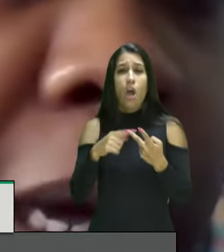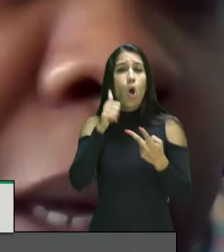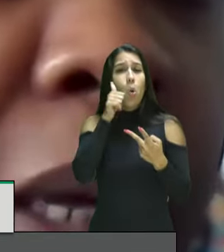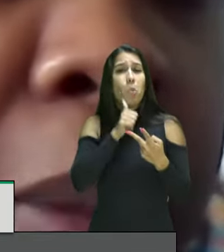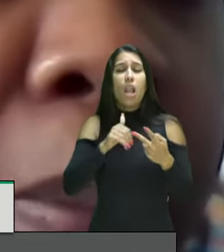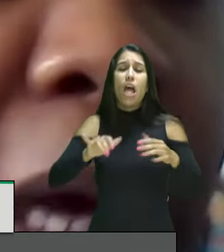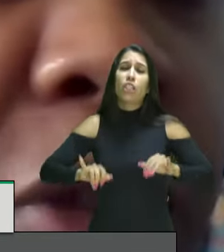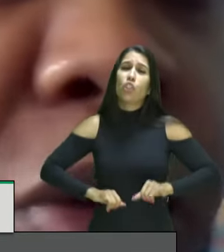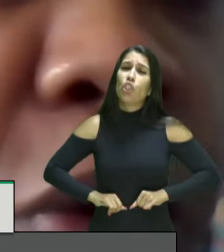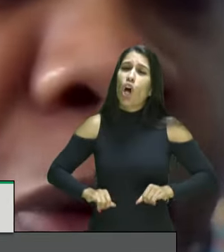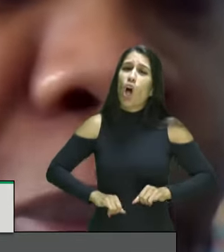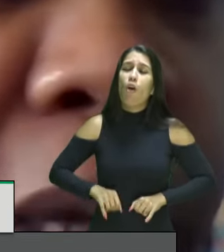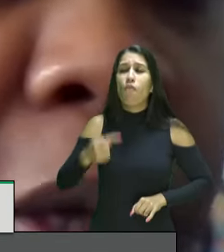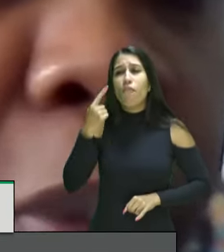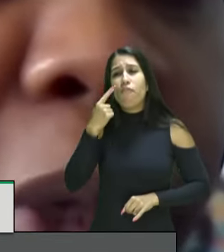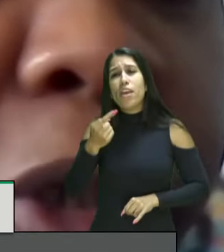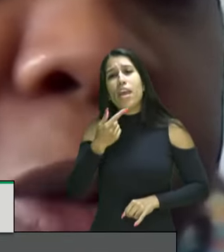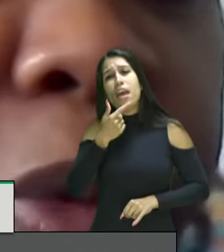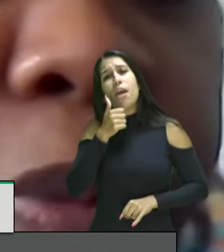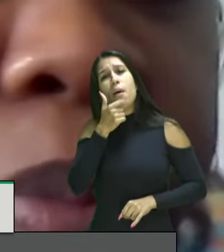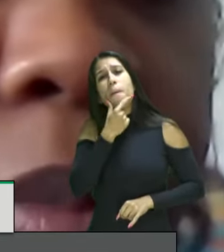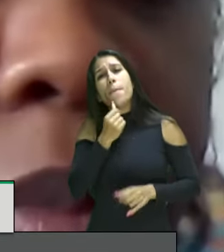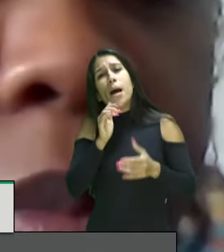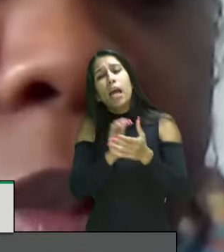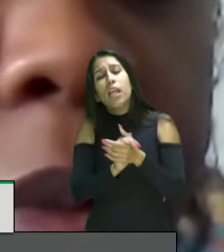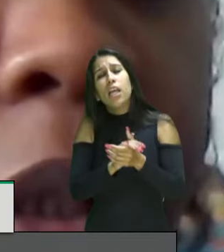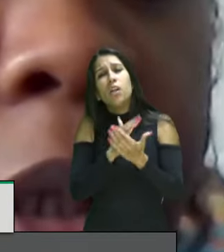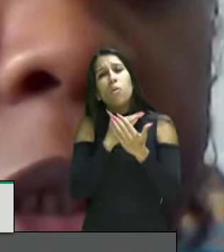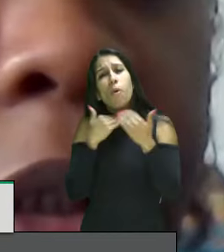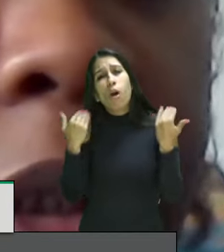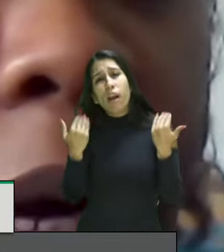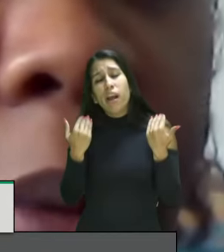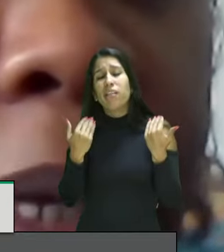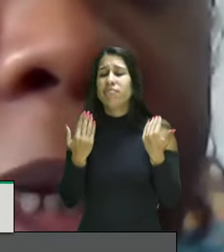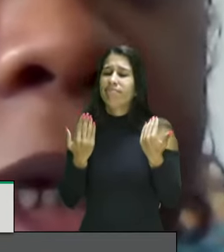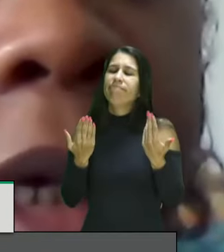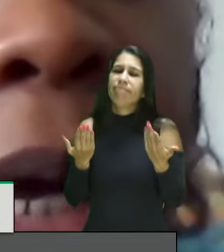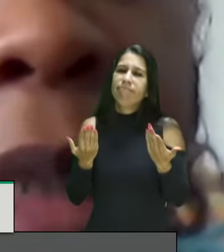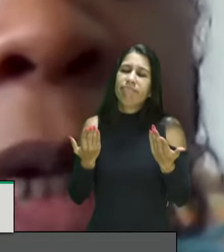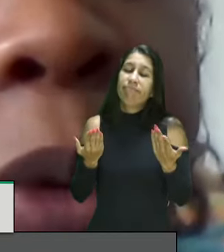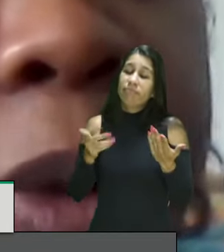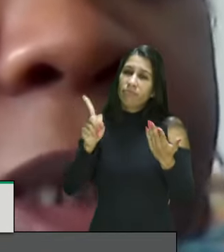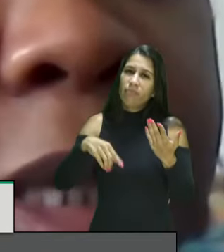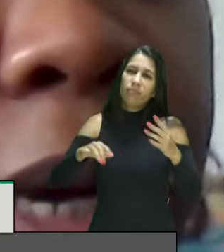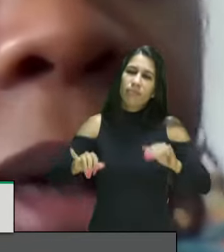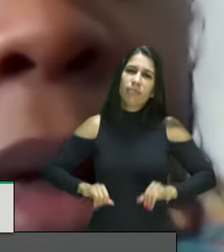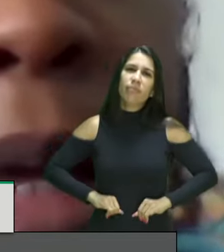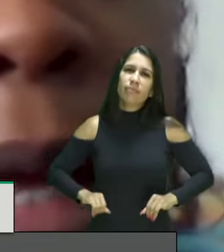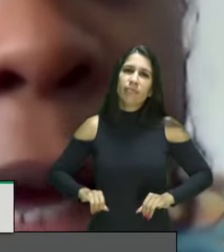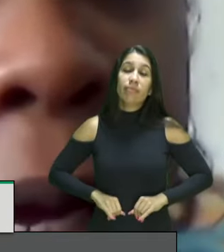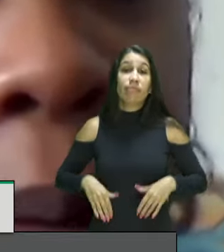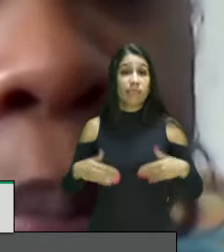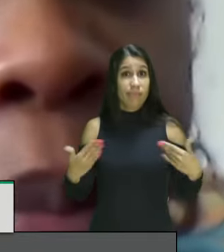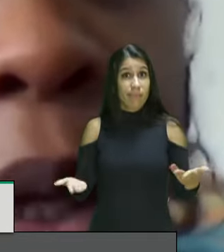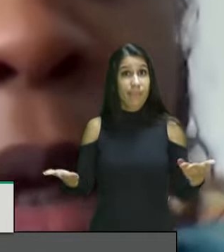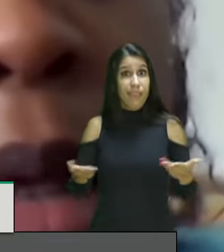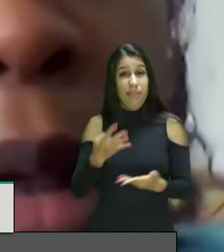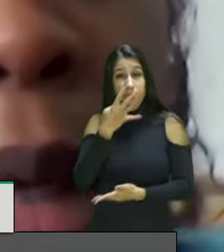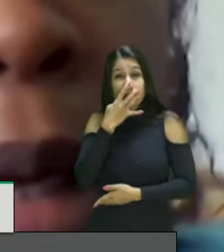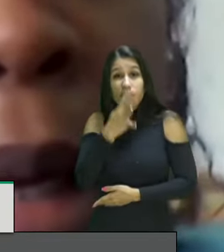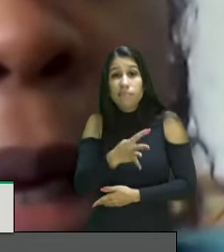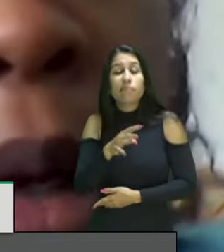mas o sofrimento é o mesmo então aqui a denúncia é